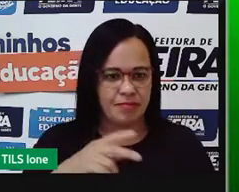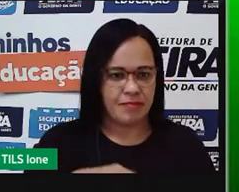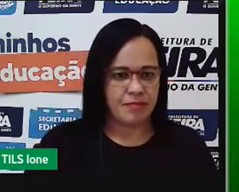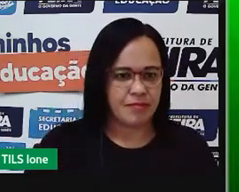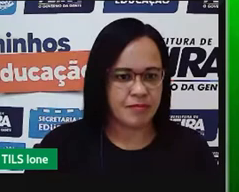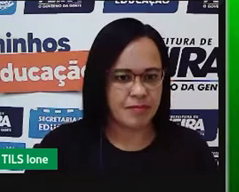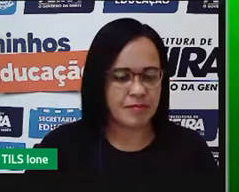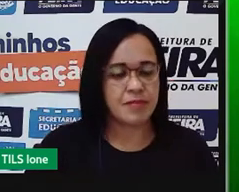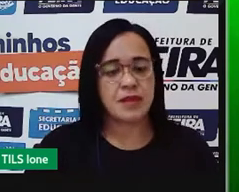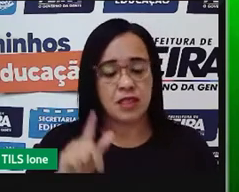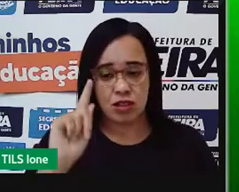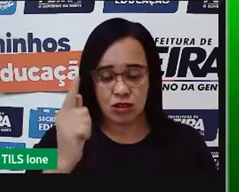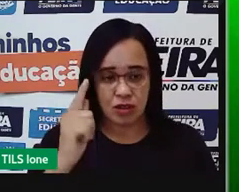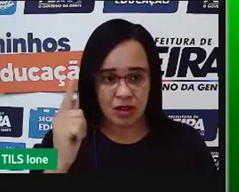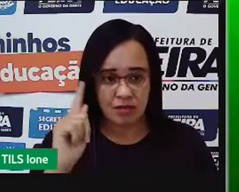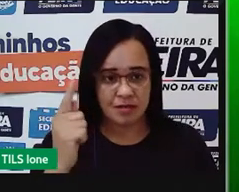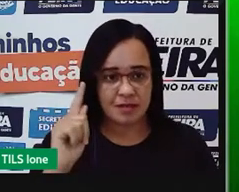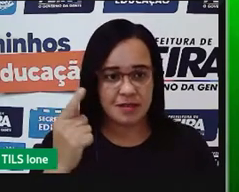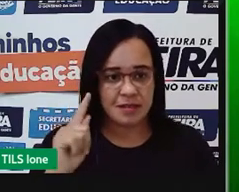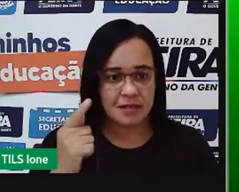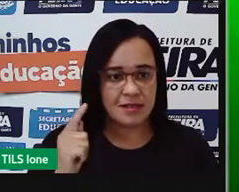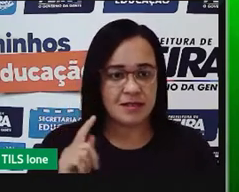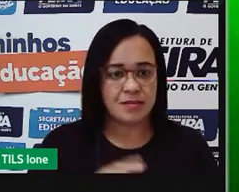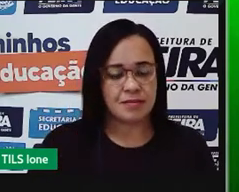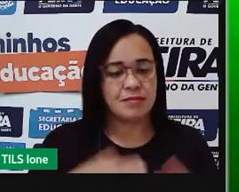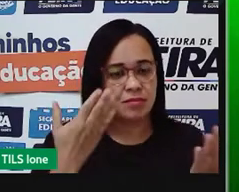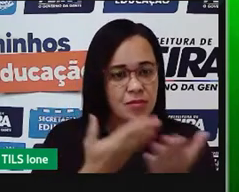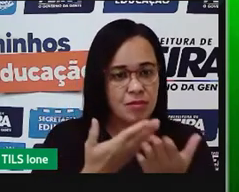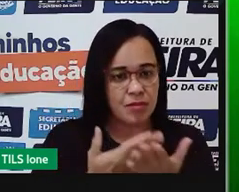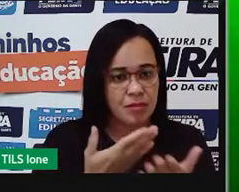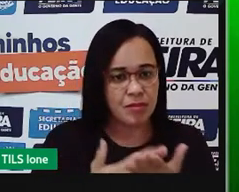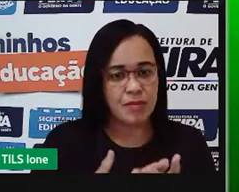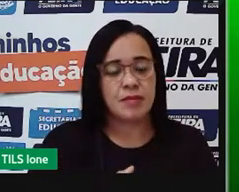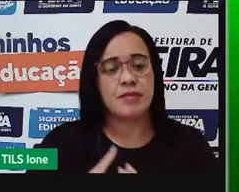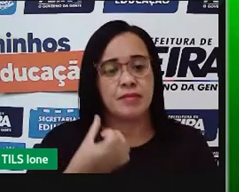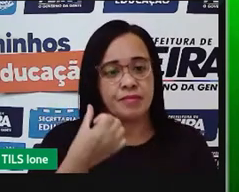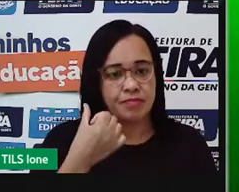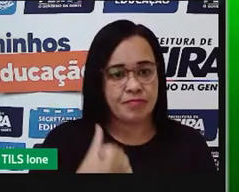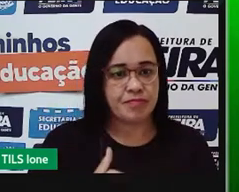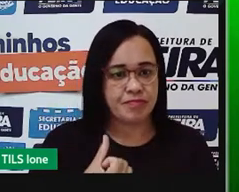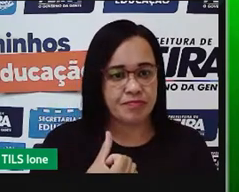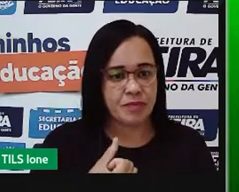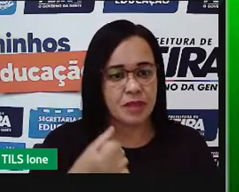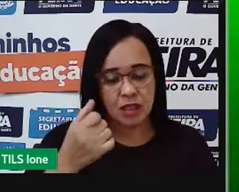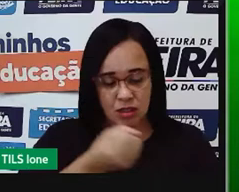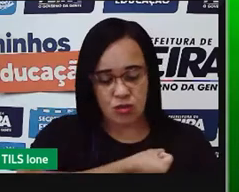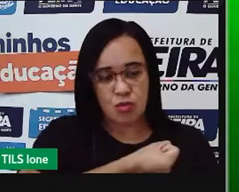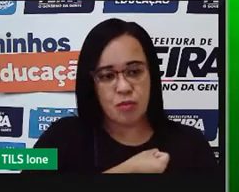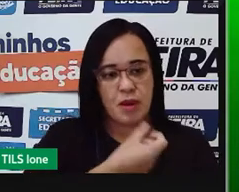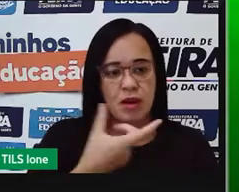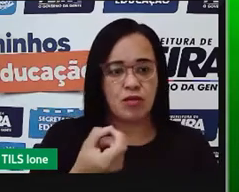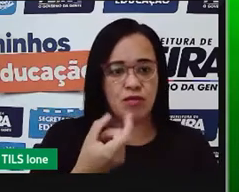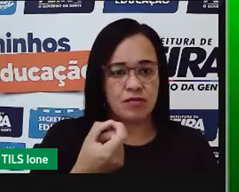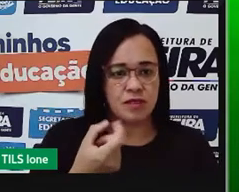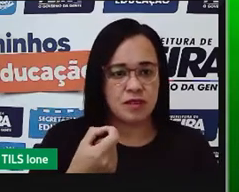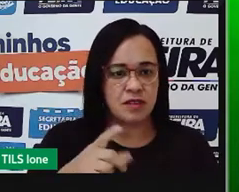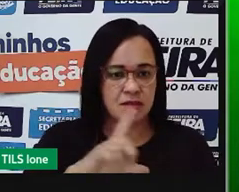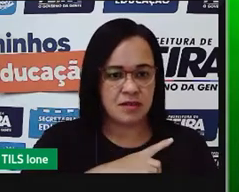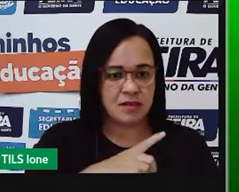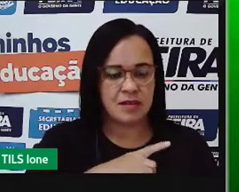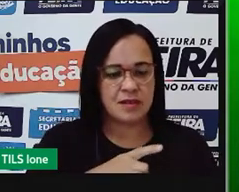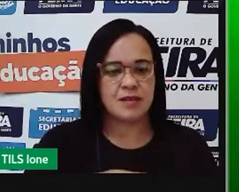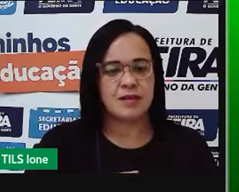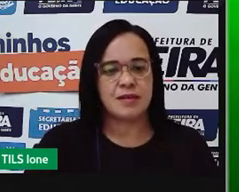disciplina de geografia, né? Hoje nós vamos ter uma aula do sexto ano, que é a nossa aula 20. E nós temos hoje aqui a nossa